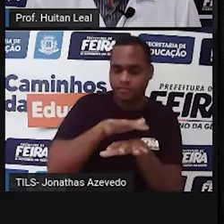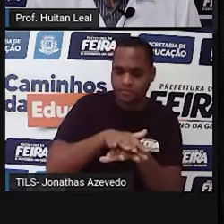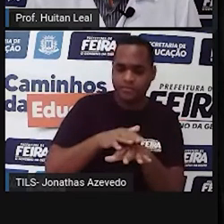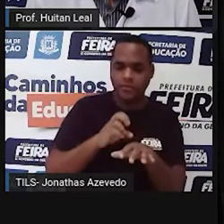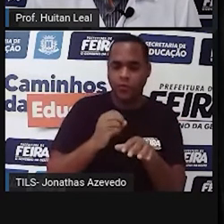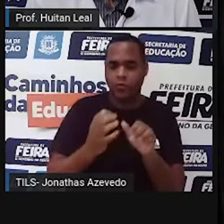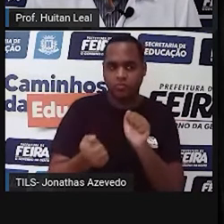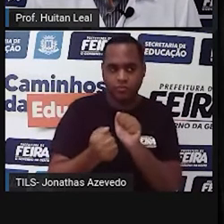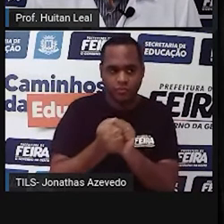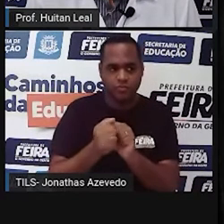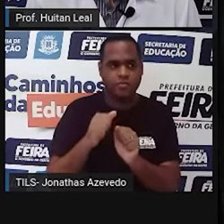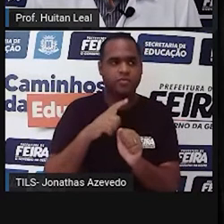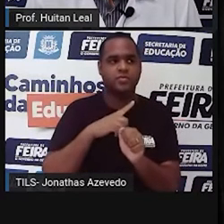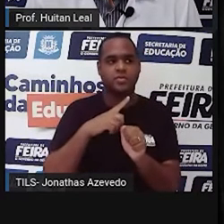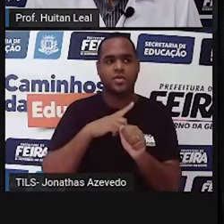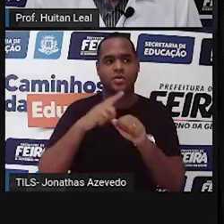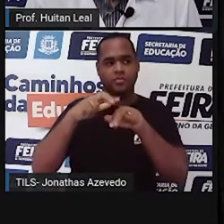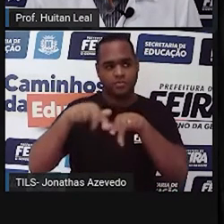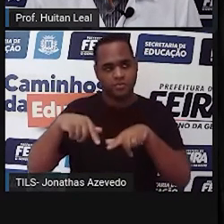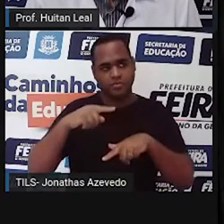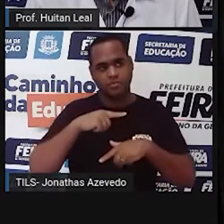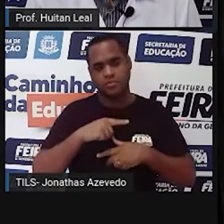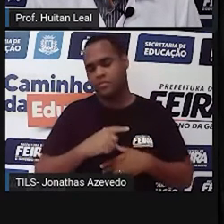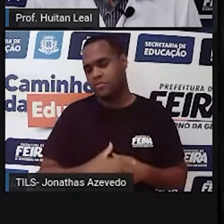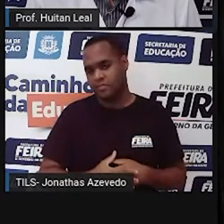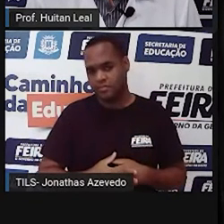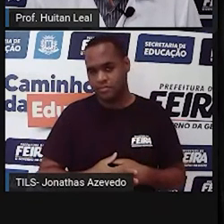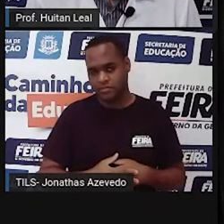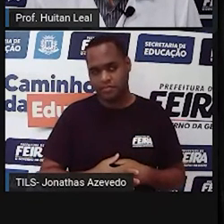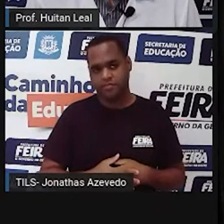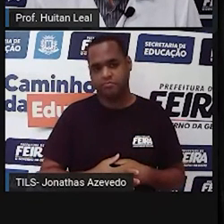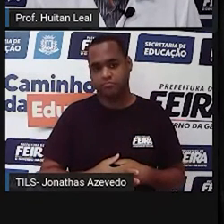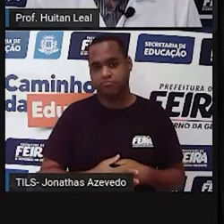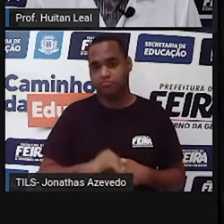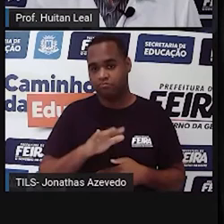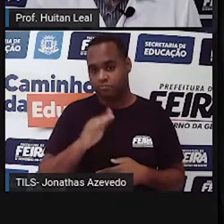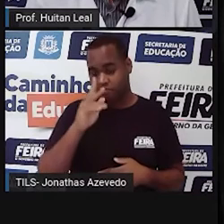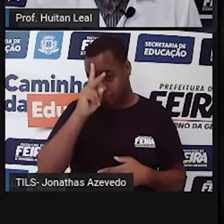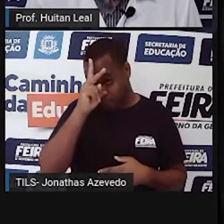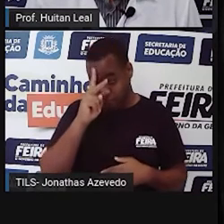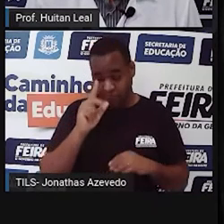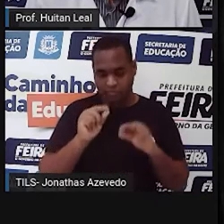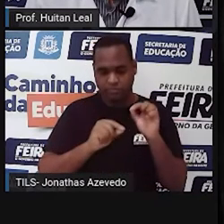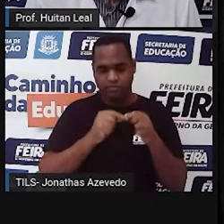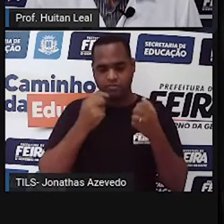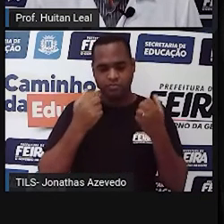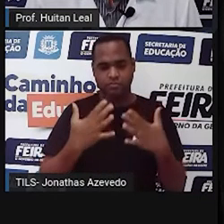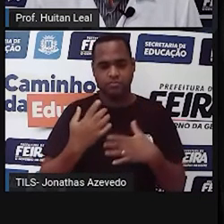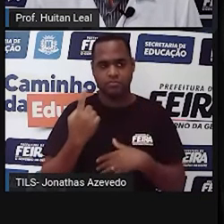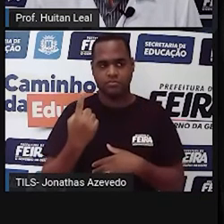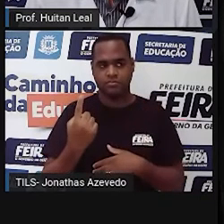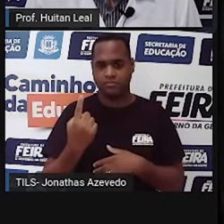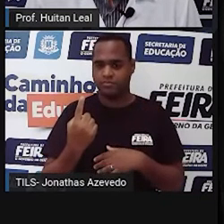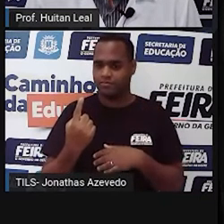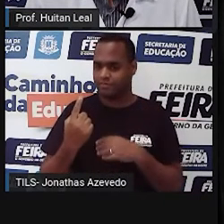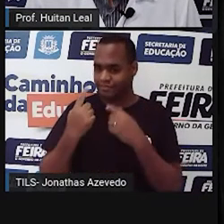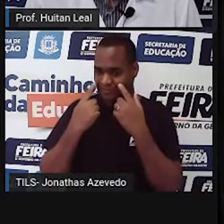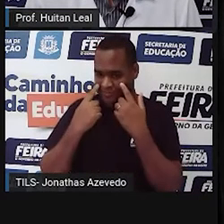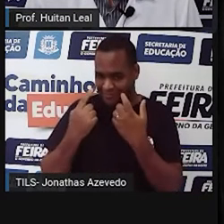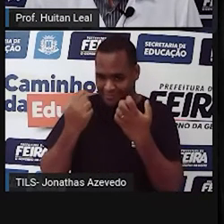acolhemos o outro. Então, vamos à história. A história de um olhar.